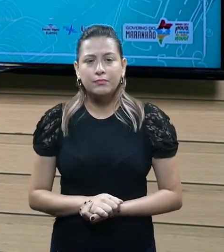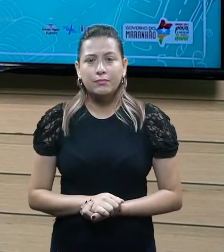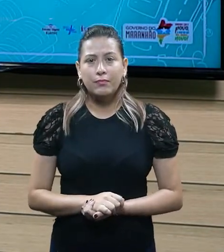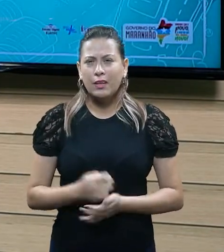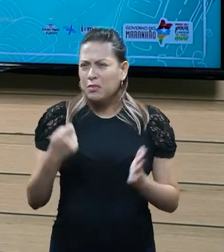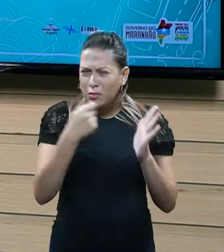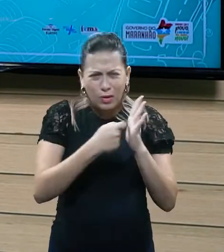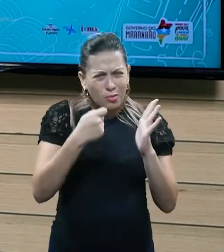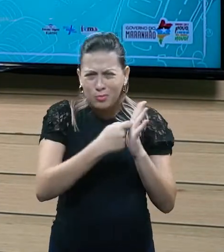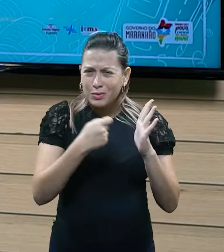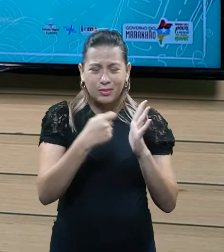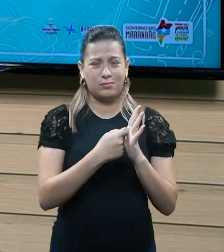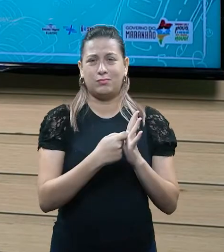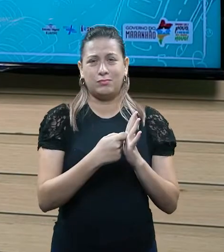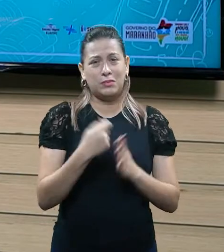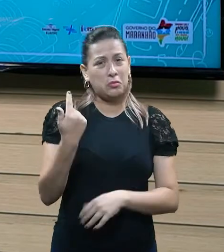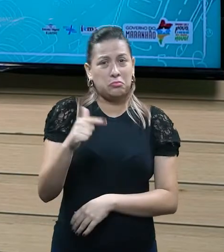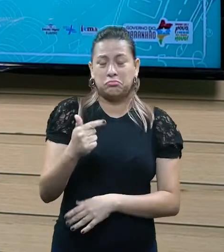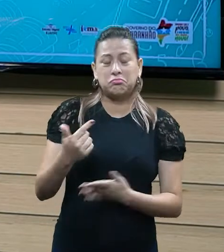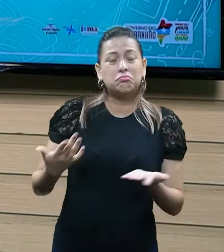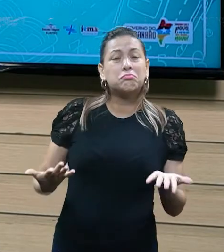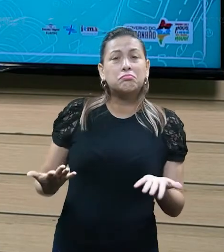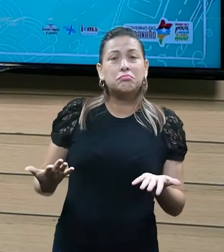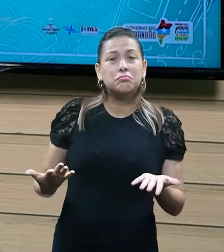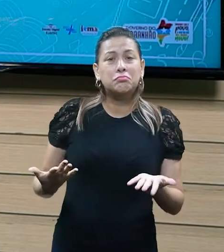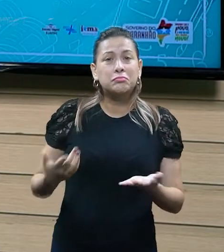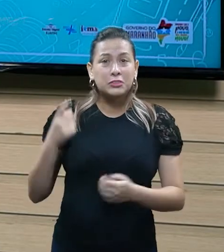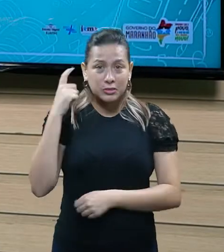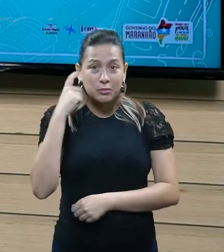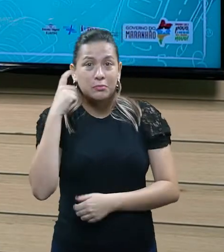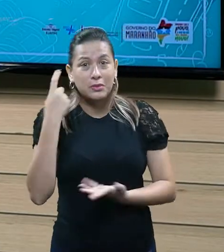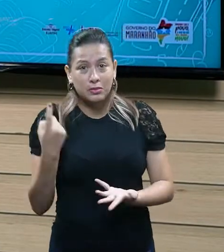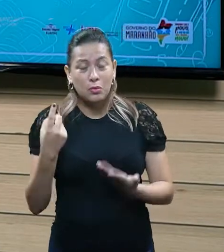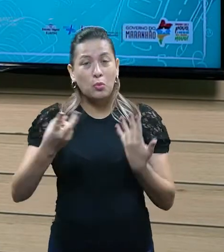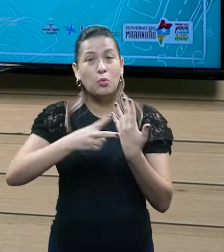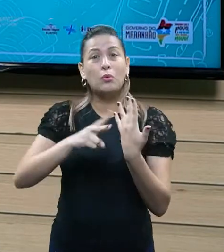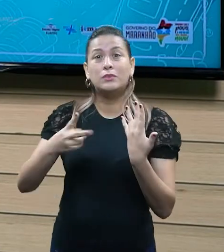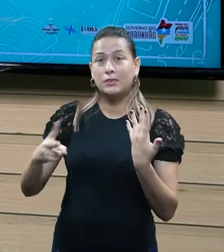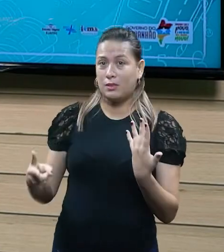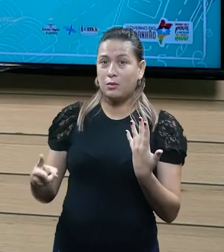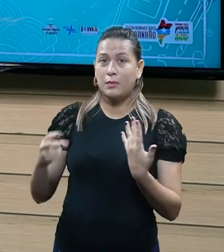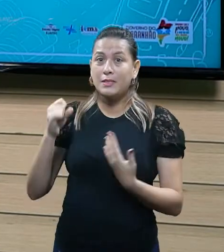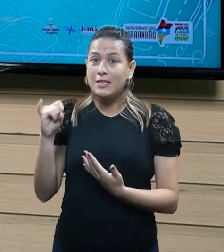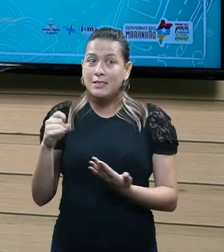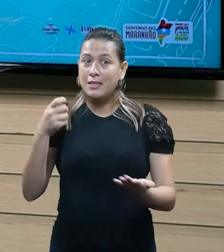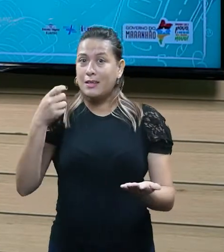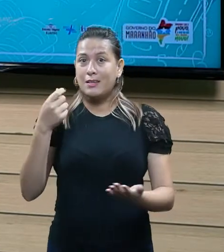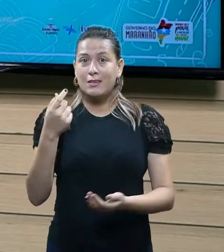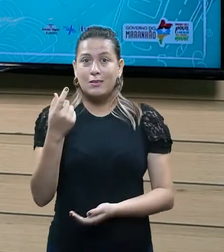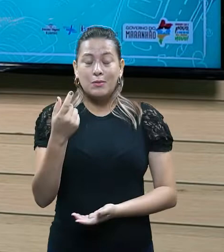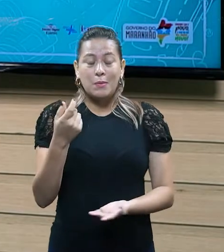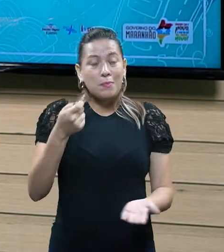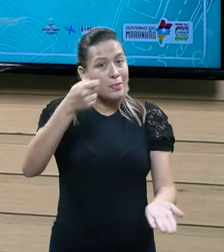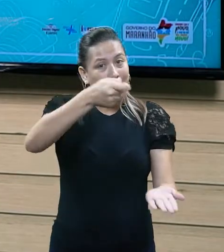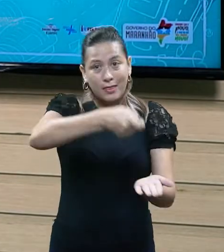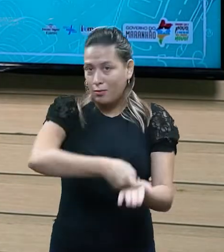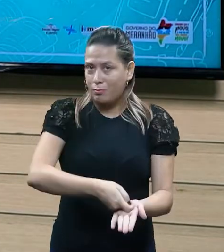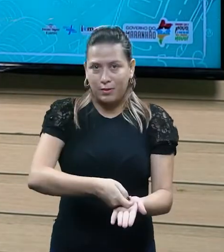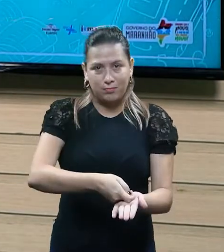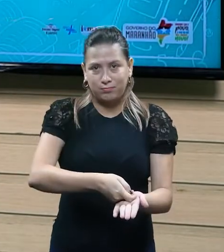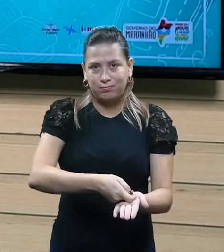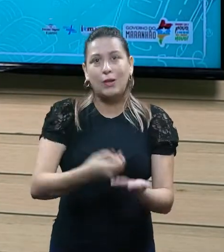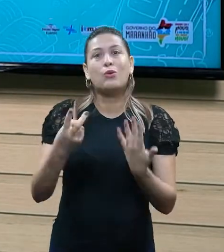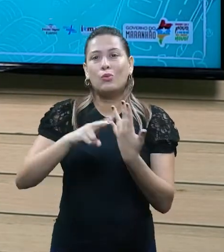obrigatoriedade, de fato, se não houvesse consequências ao não pagamento daquela taxa, daquela contribuição,